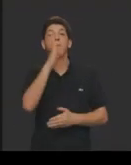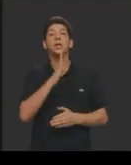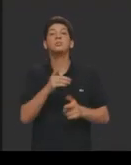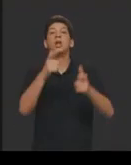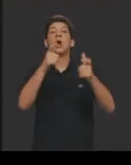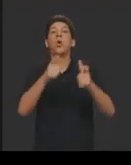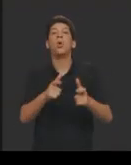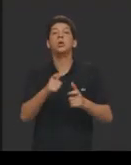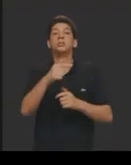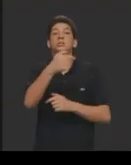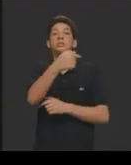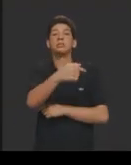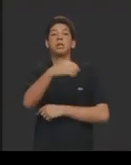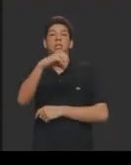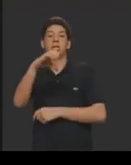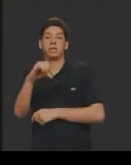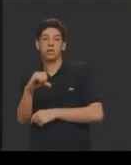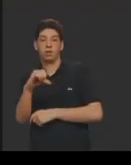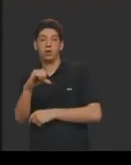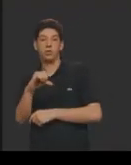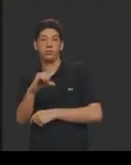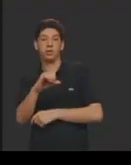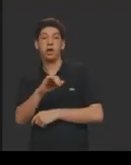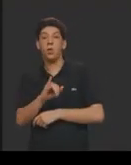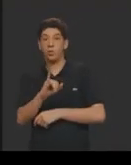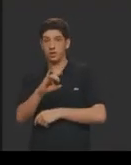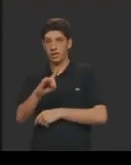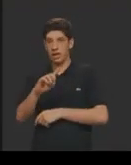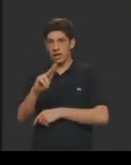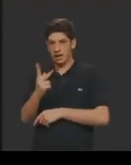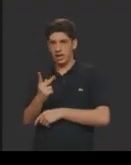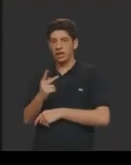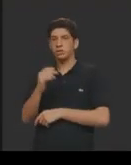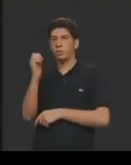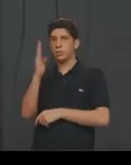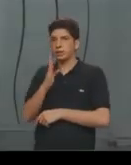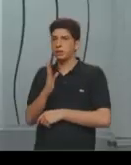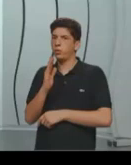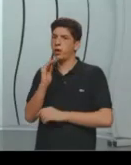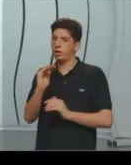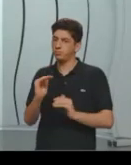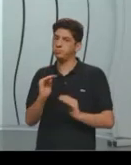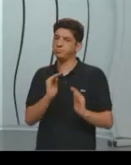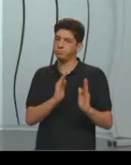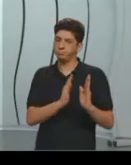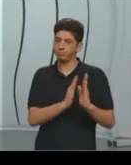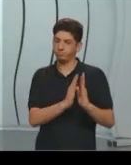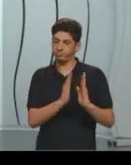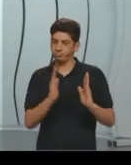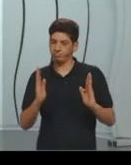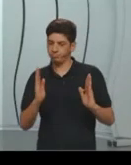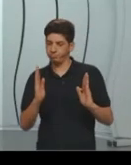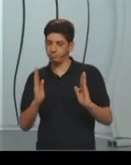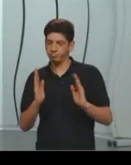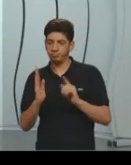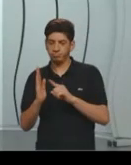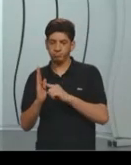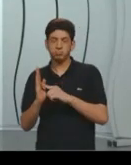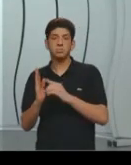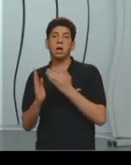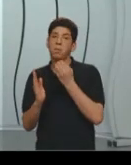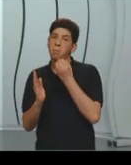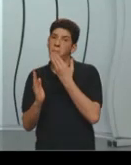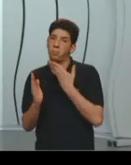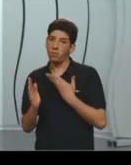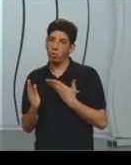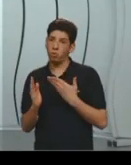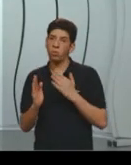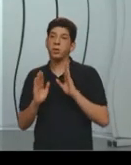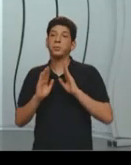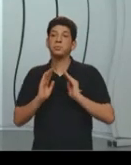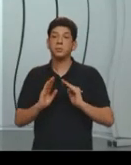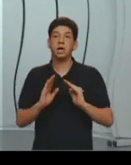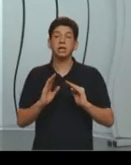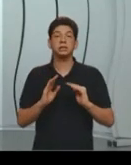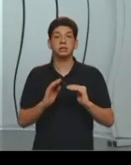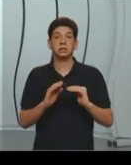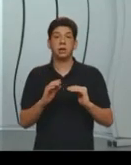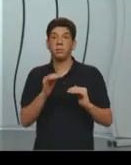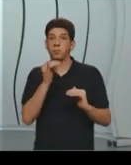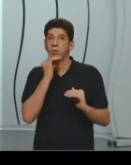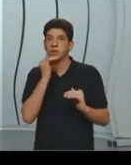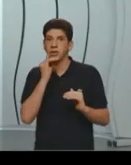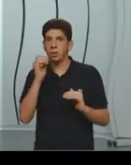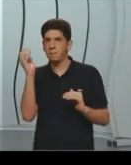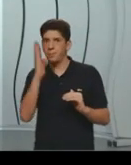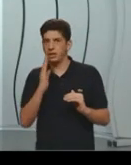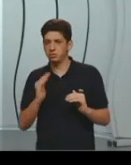IDH do Brasil é considerado alto, mas assim, tem uma série de coisas, e o Brasil está atrás, por exemplo, de vários vizinhos dele,